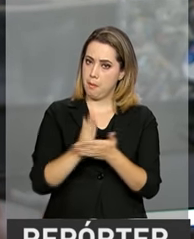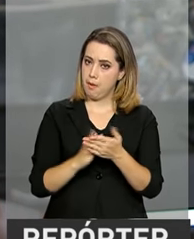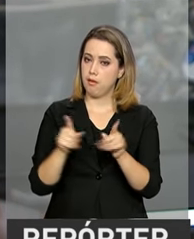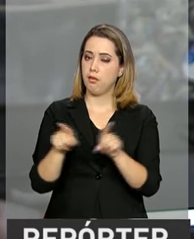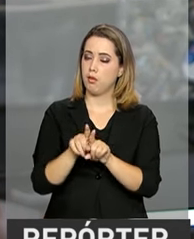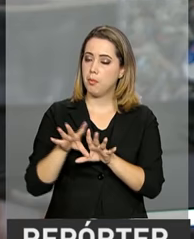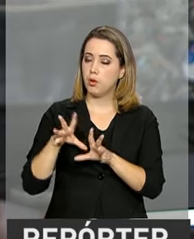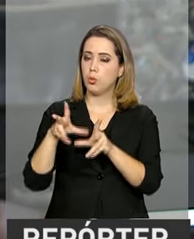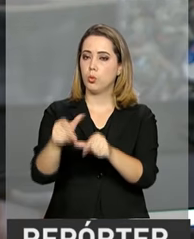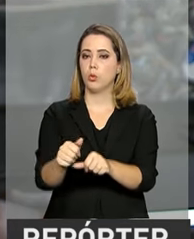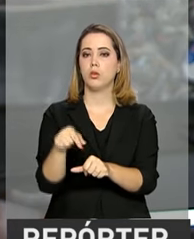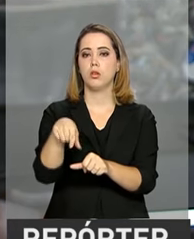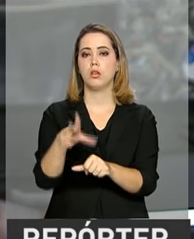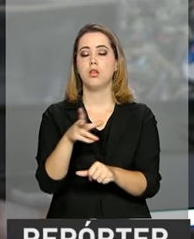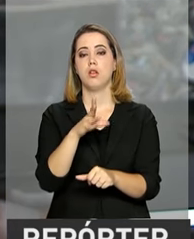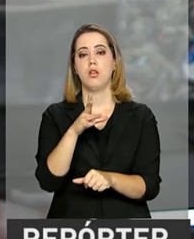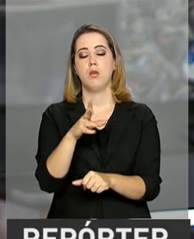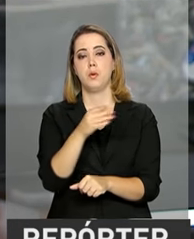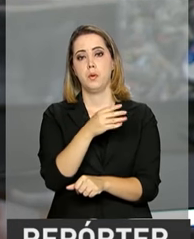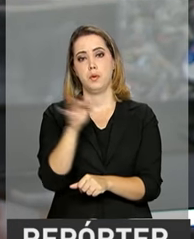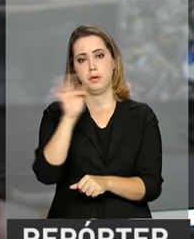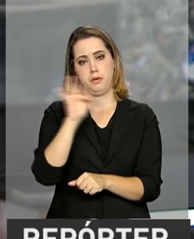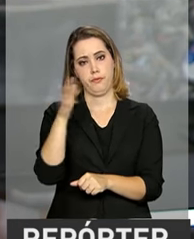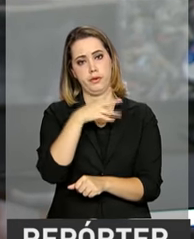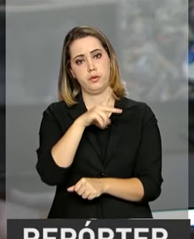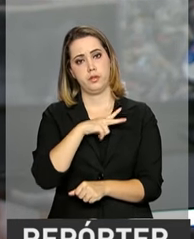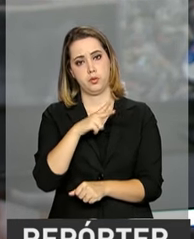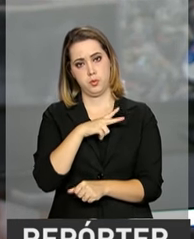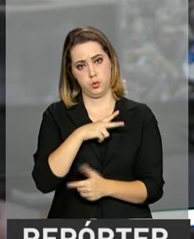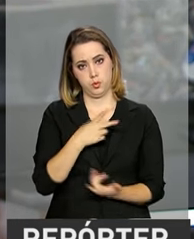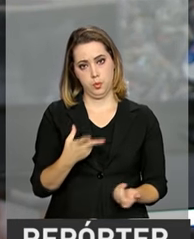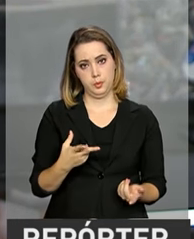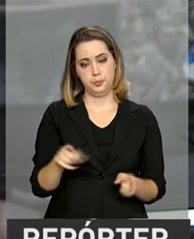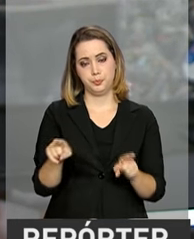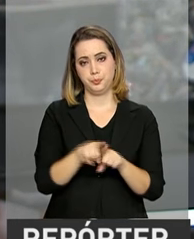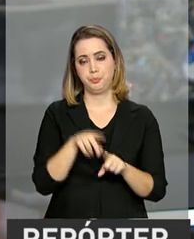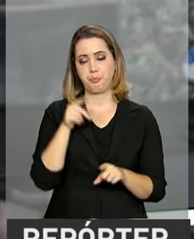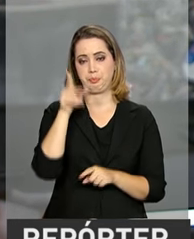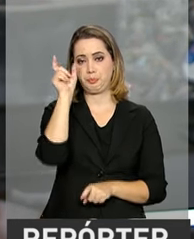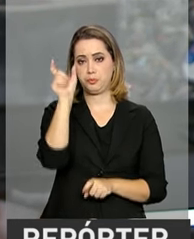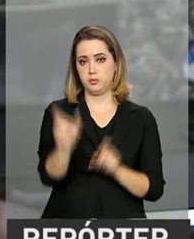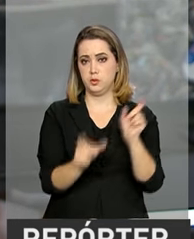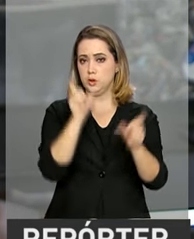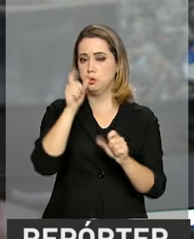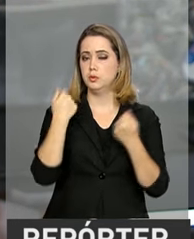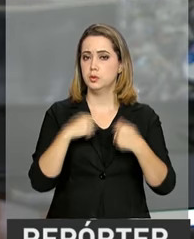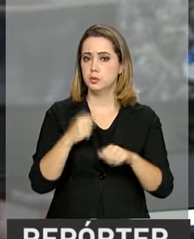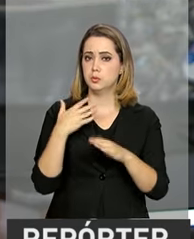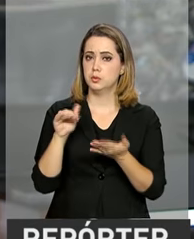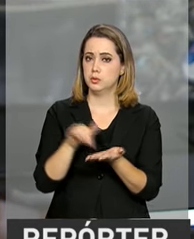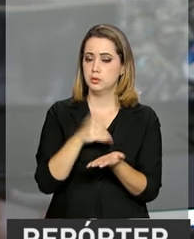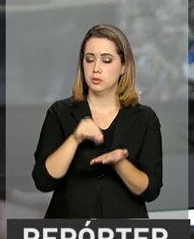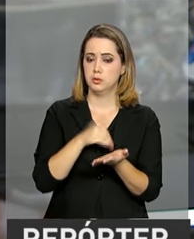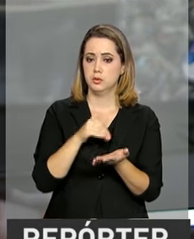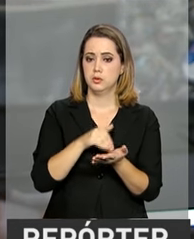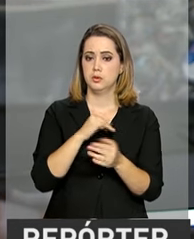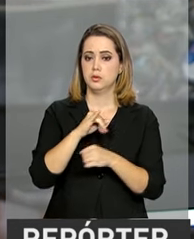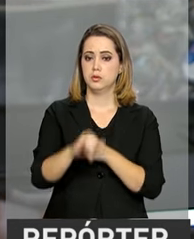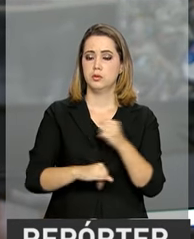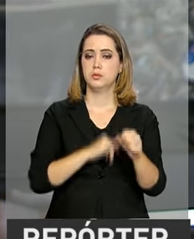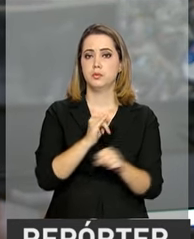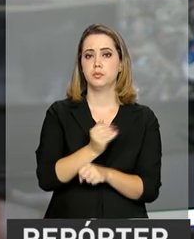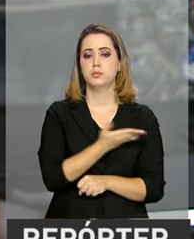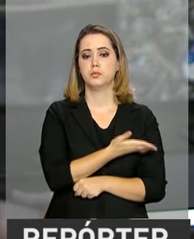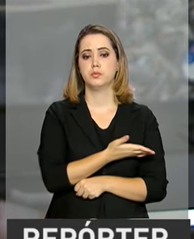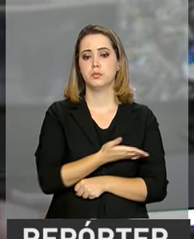integrais na rede privada de ensino superior. Os estudantes devem se inscrever pela internet